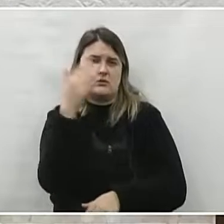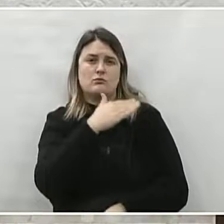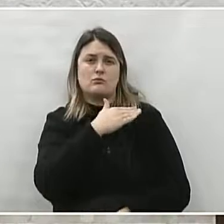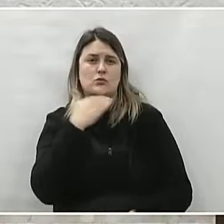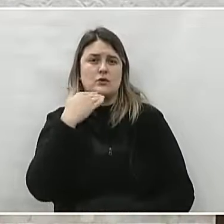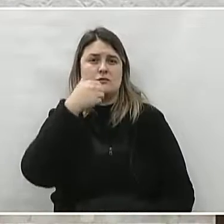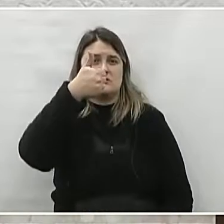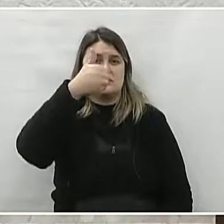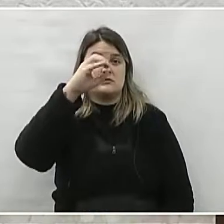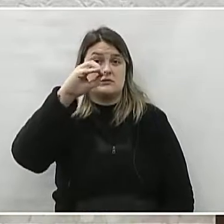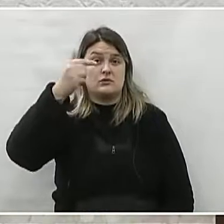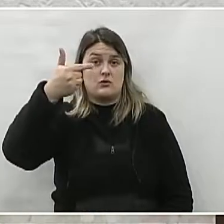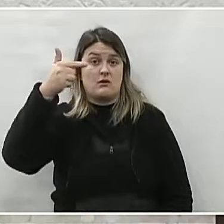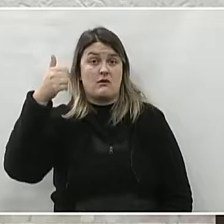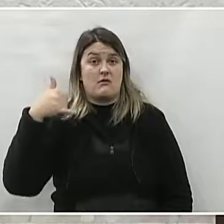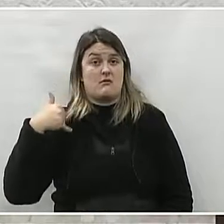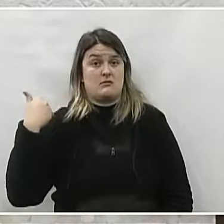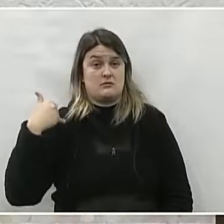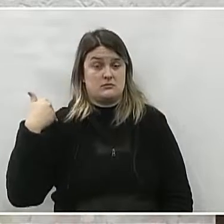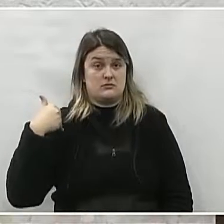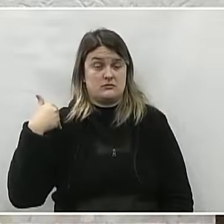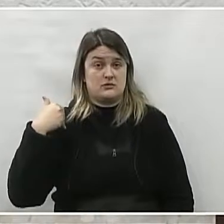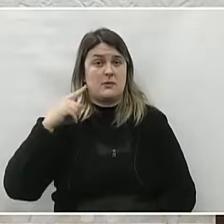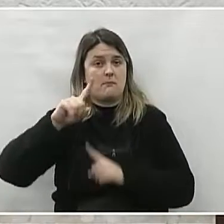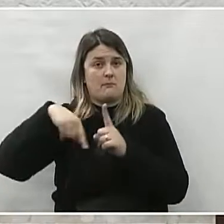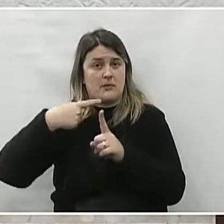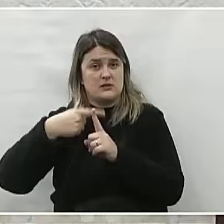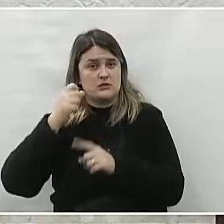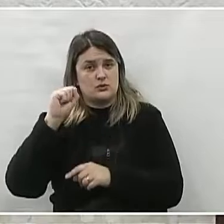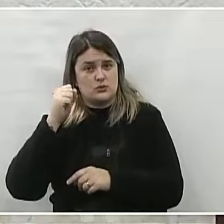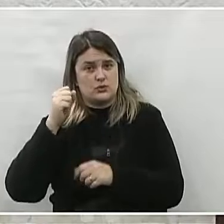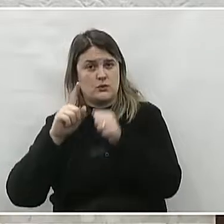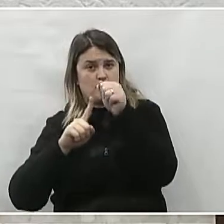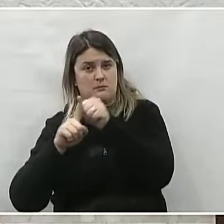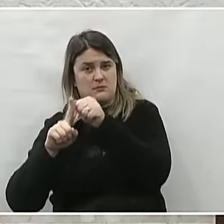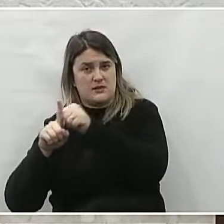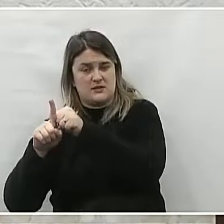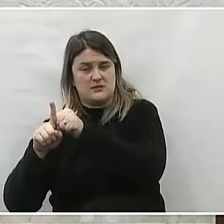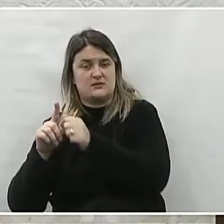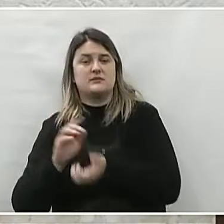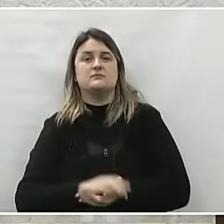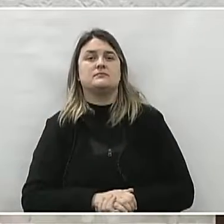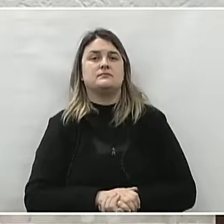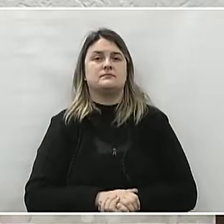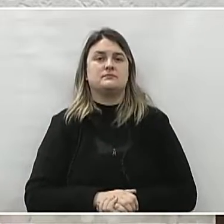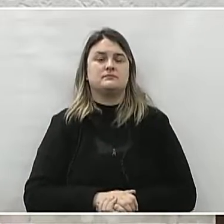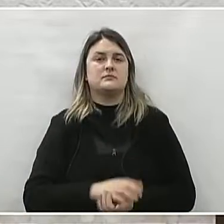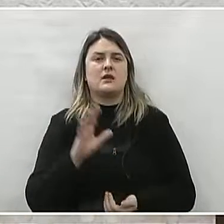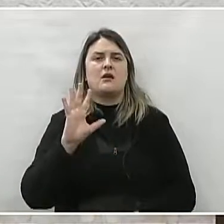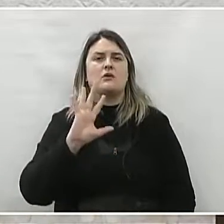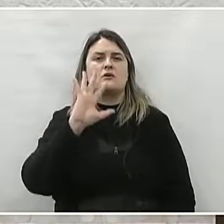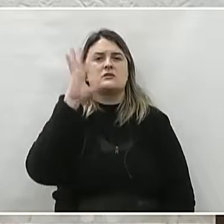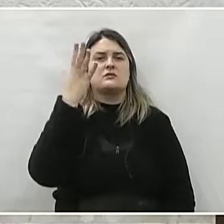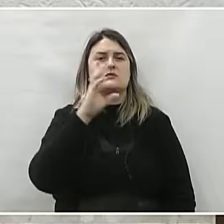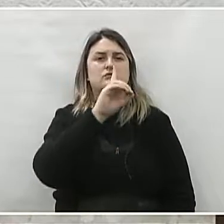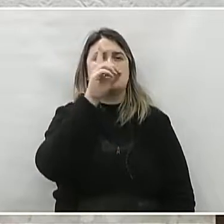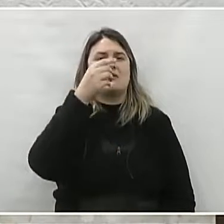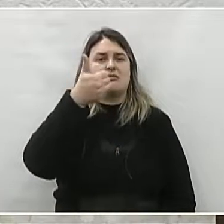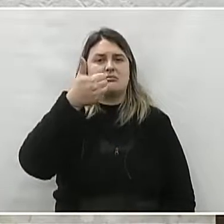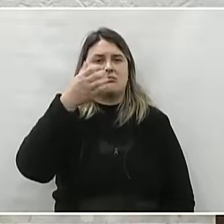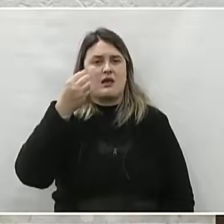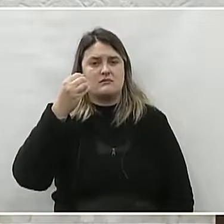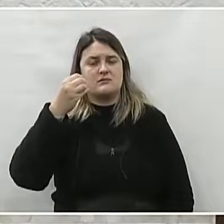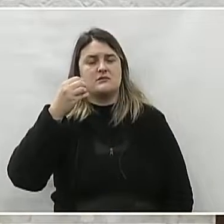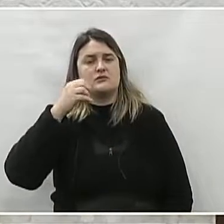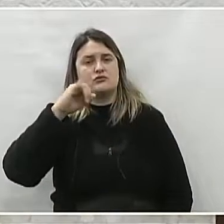aos 102 anos, mais 8 meses, e 26 dias de idade. Ocorrida, dia 10 de 6